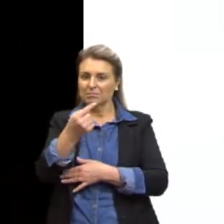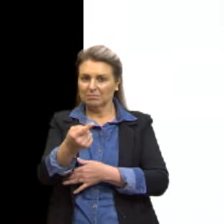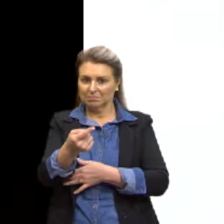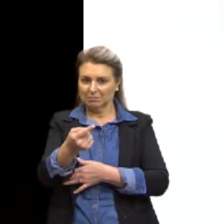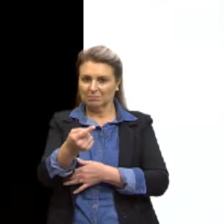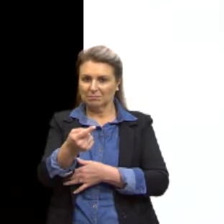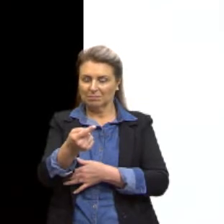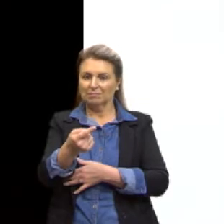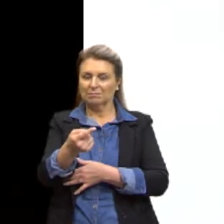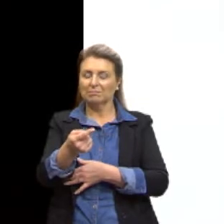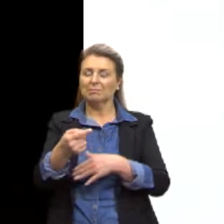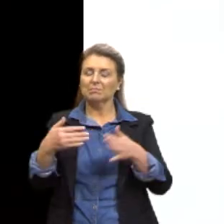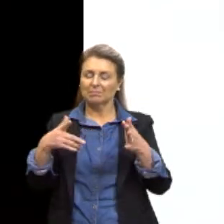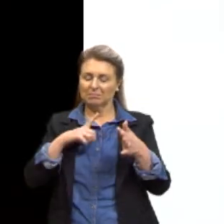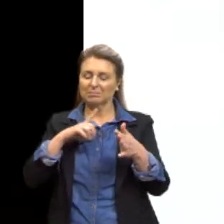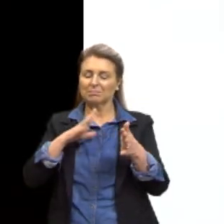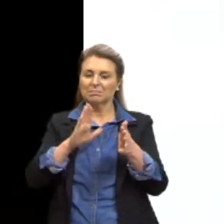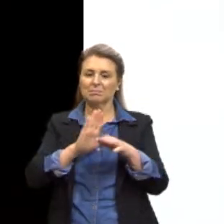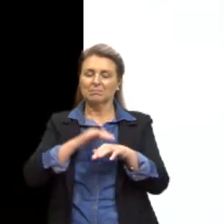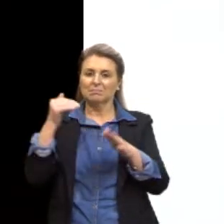já são mais limitadas.